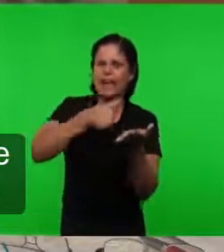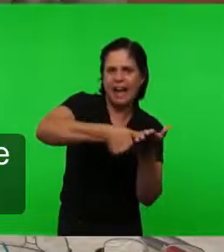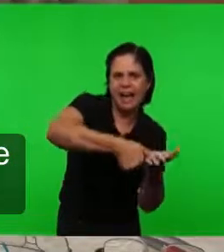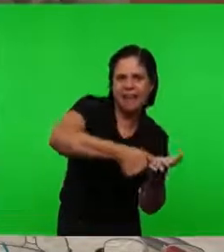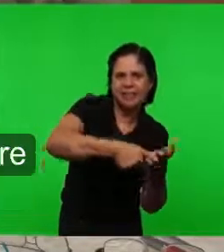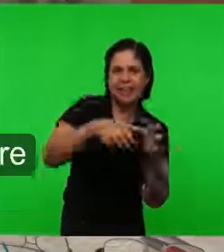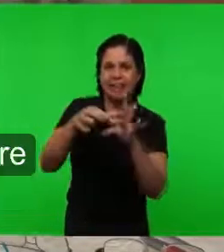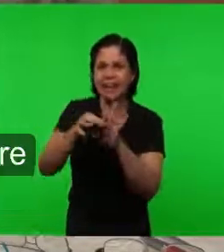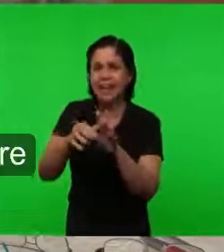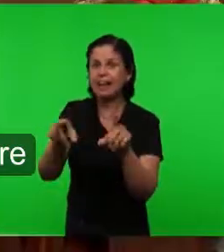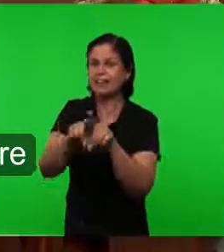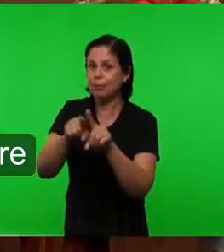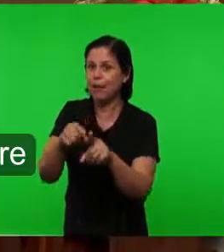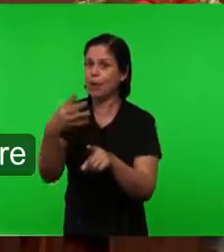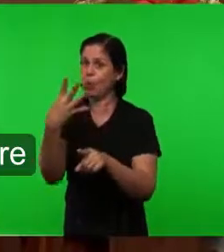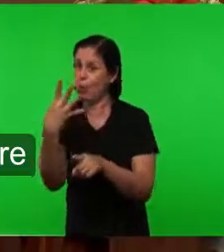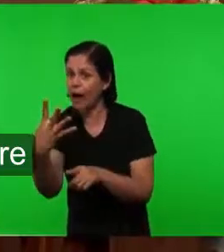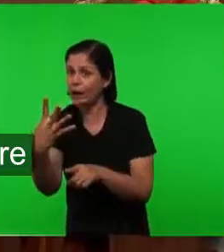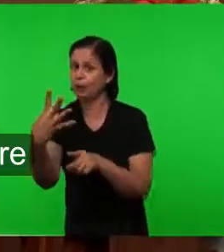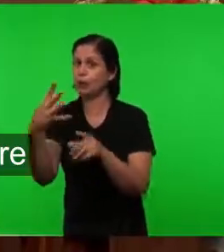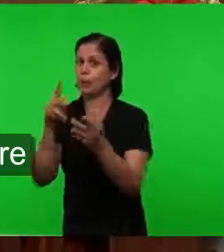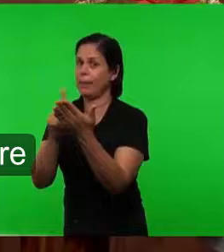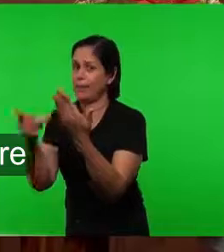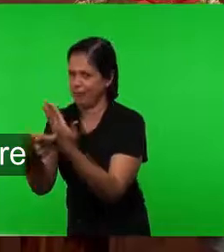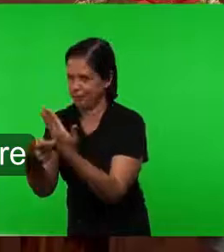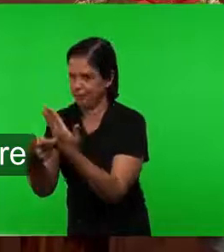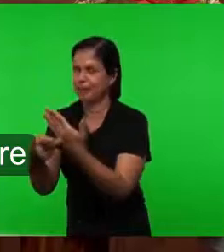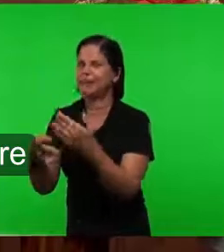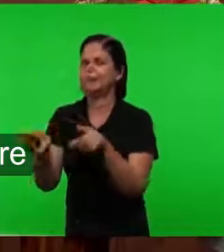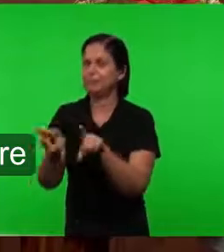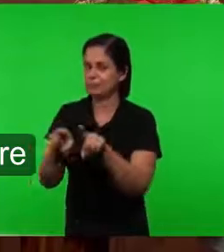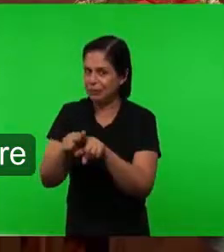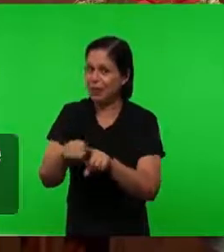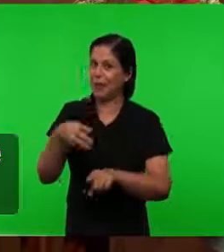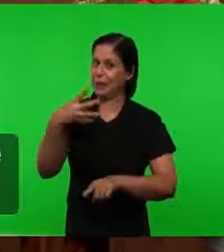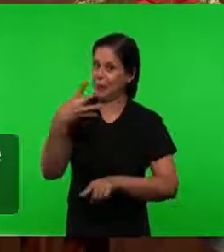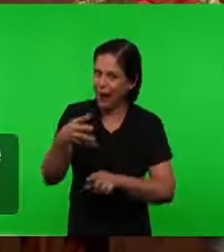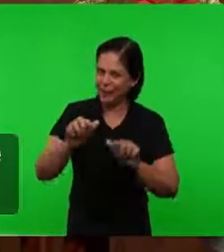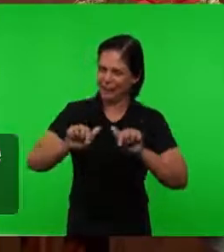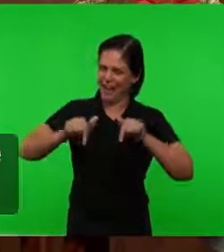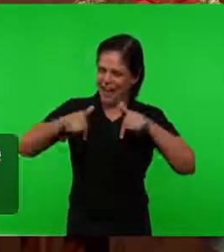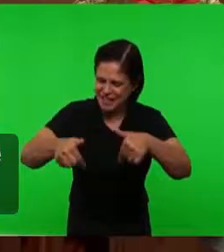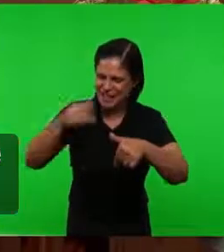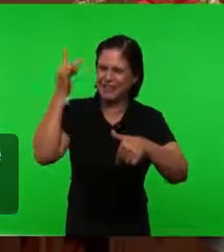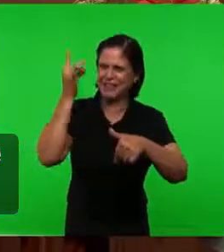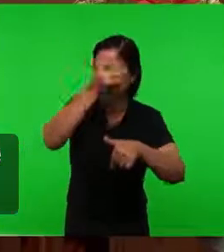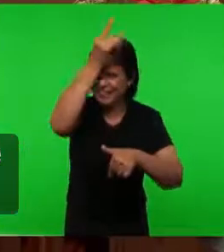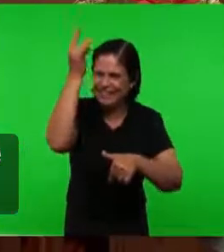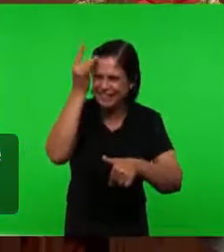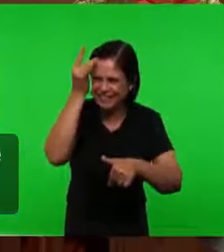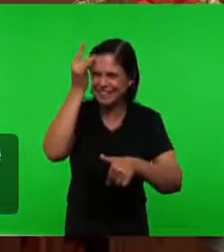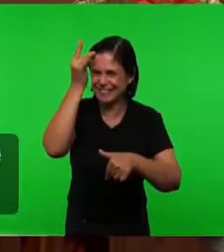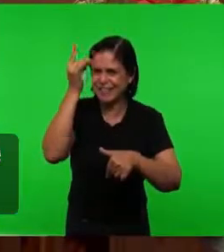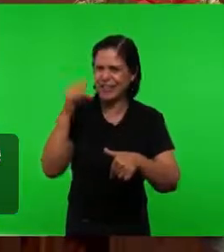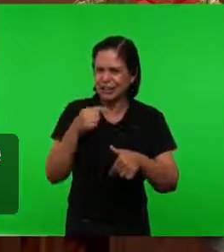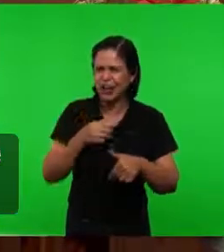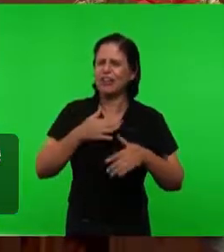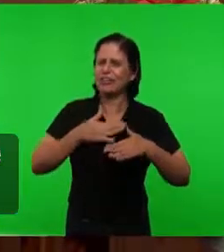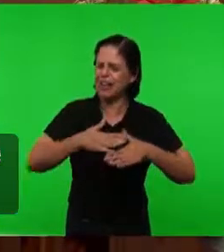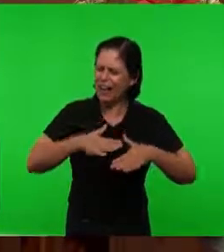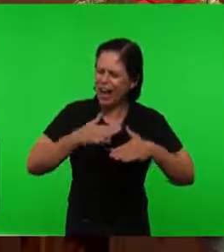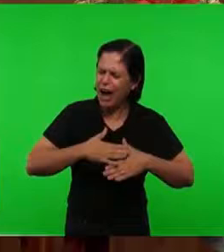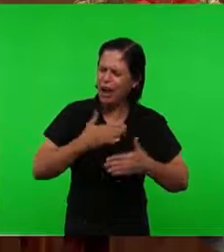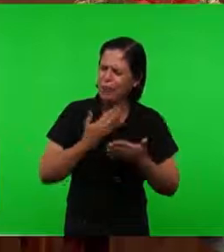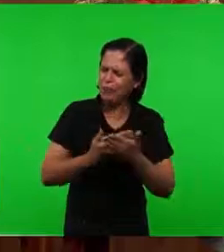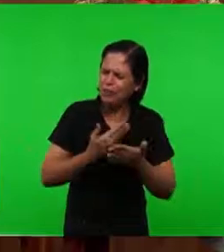Espírito Do Senhor Vejam só Irmãos Estamos indo Devagar Mas indo Ao longe Muito longe E